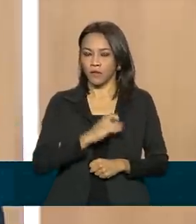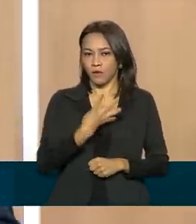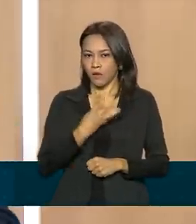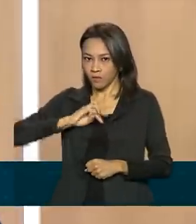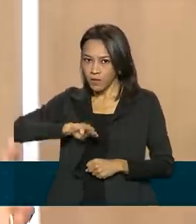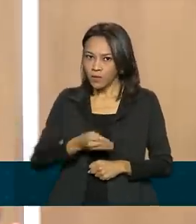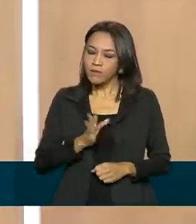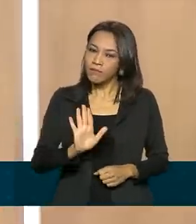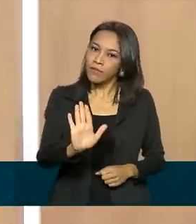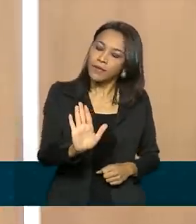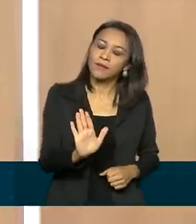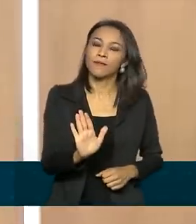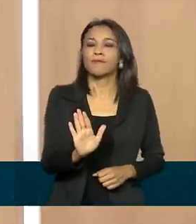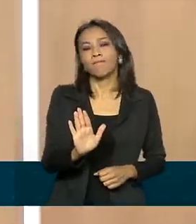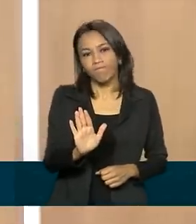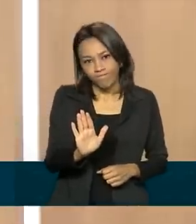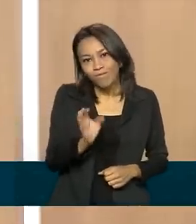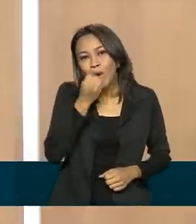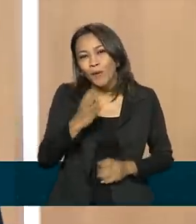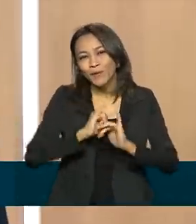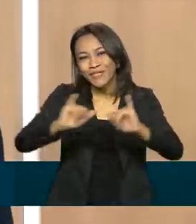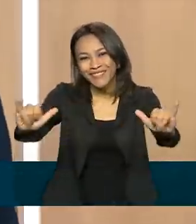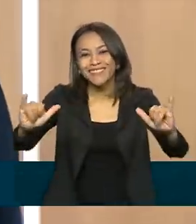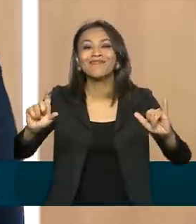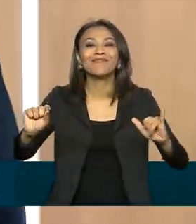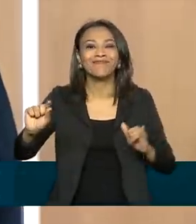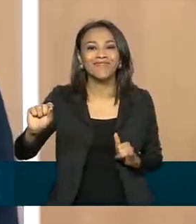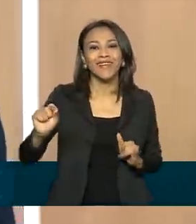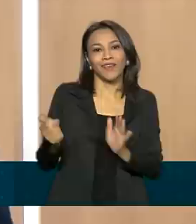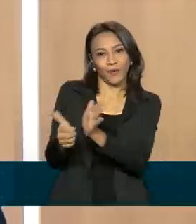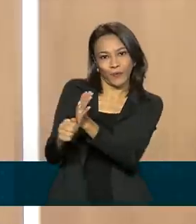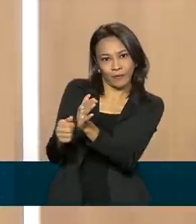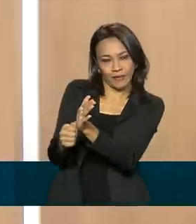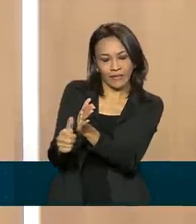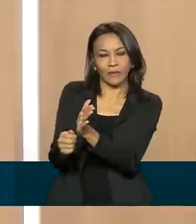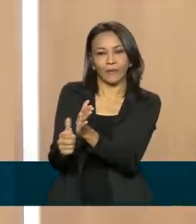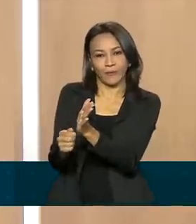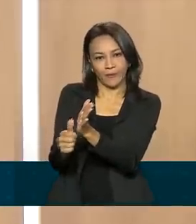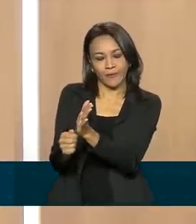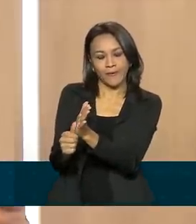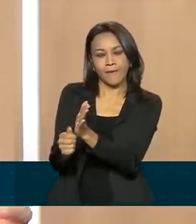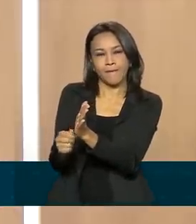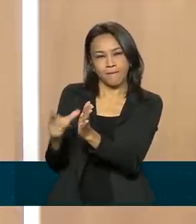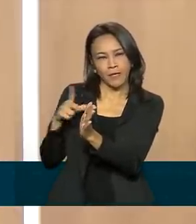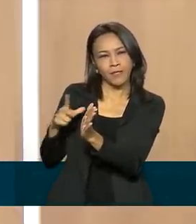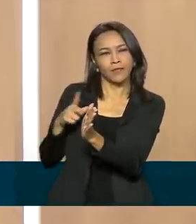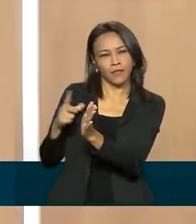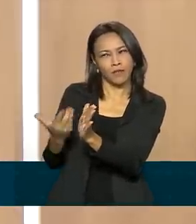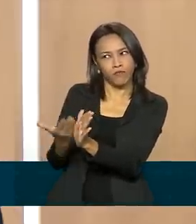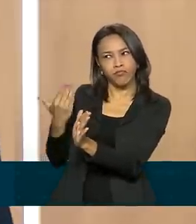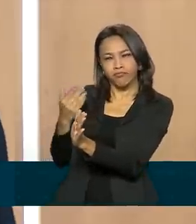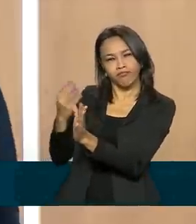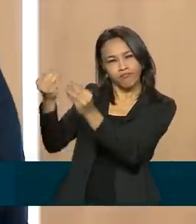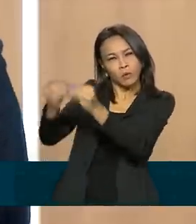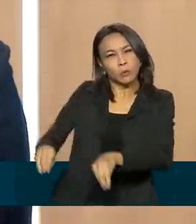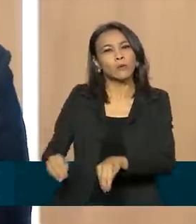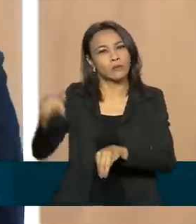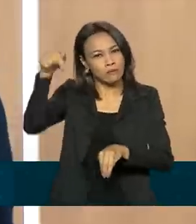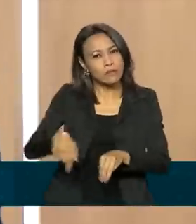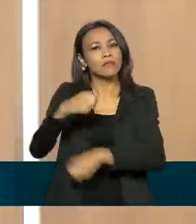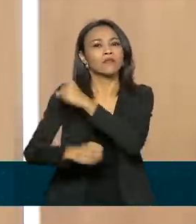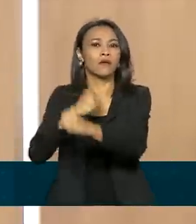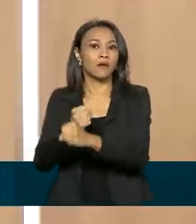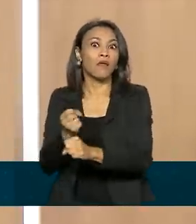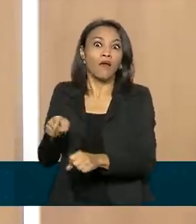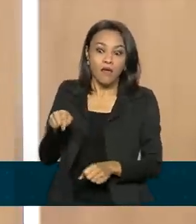Mas, em compensação, a boa notícia é que o milho, que foi fortemente afetado, como nós mencionamos na safra desse ano, ele